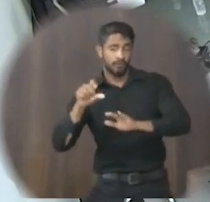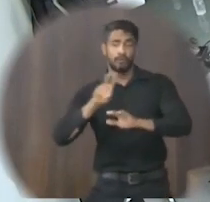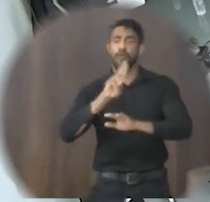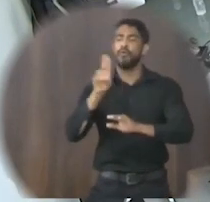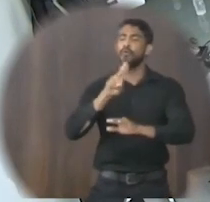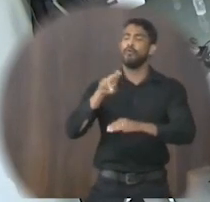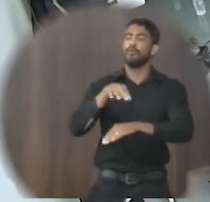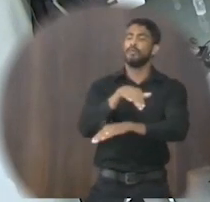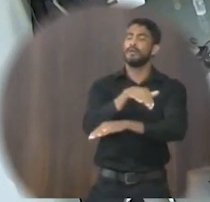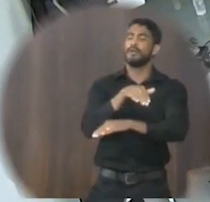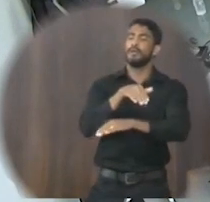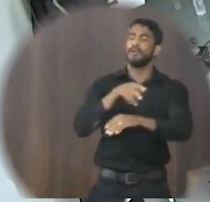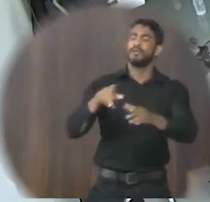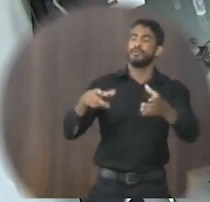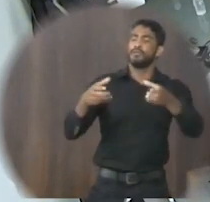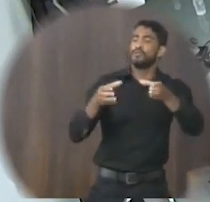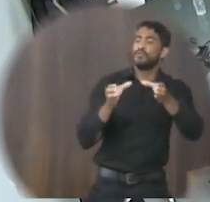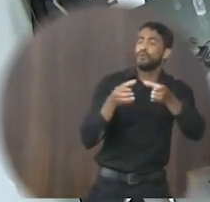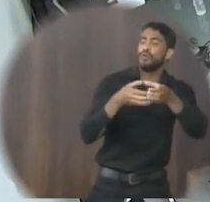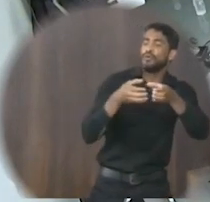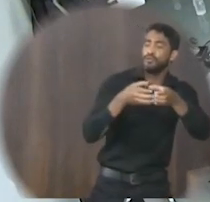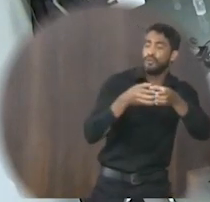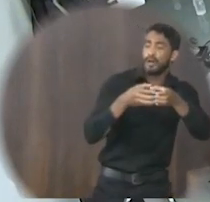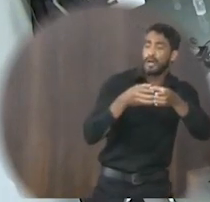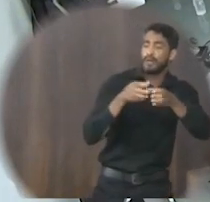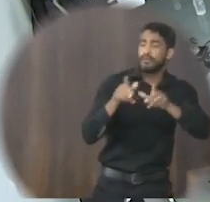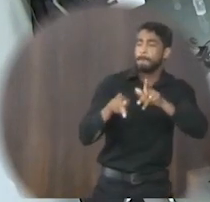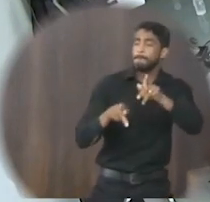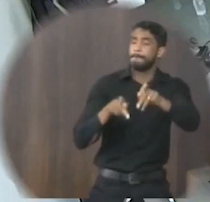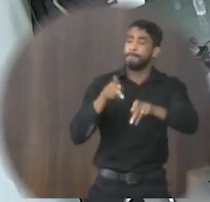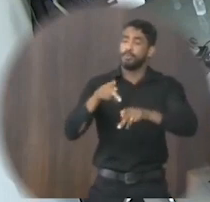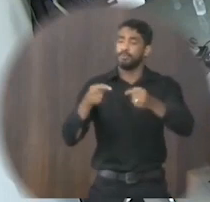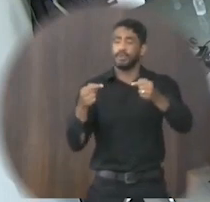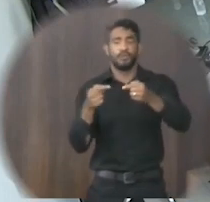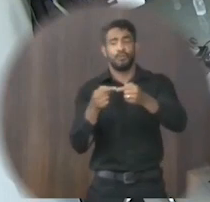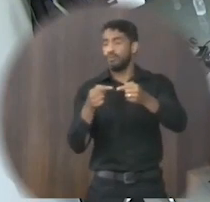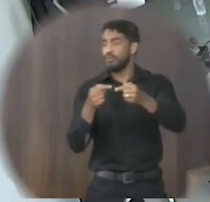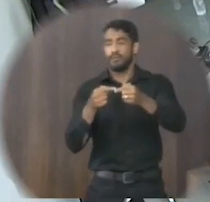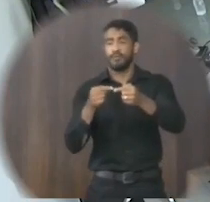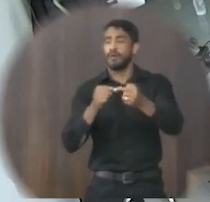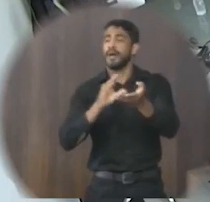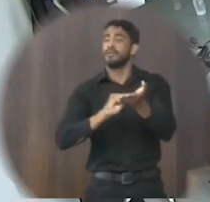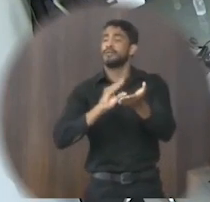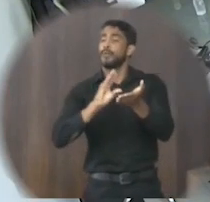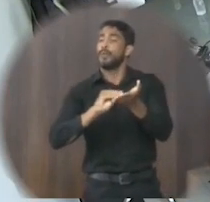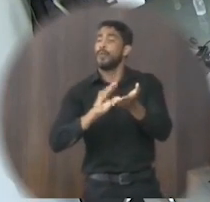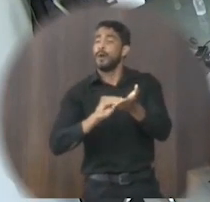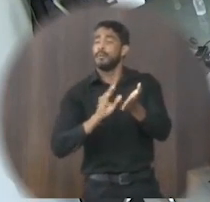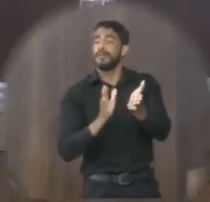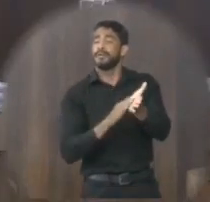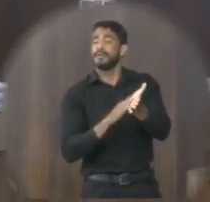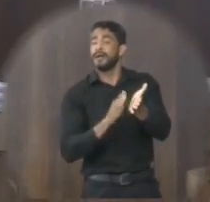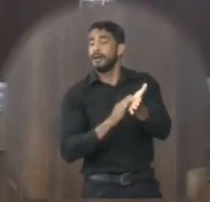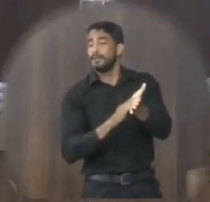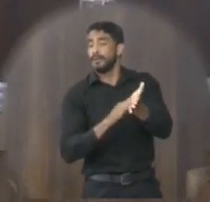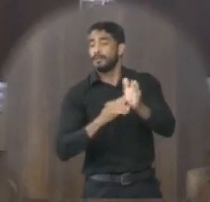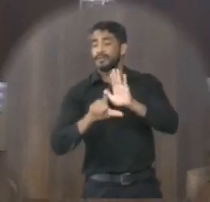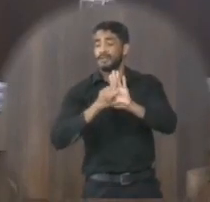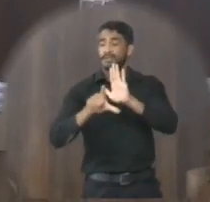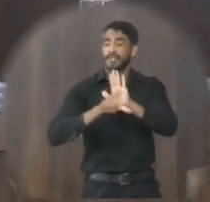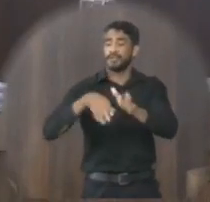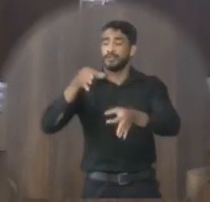Denominação De próprios públicos Por não Concordar com a emenda Proposta verbalmente Pela comissão de legislação